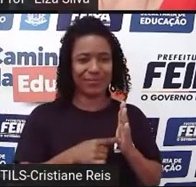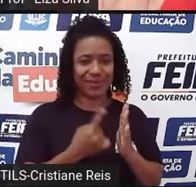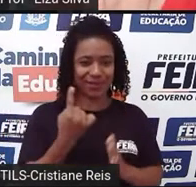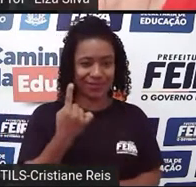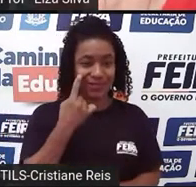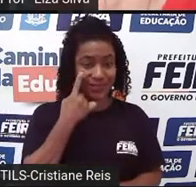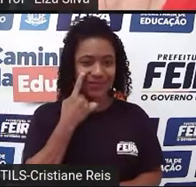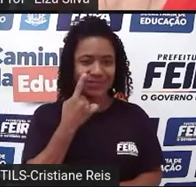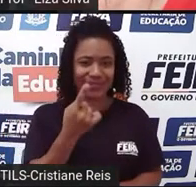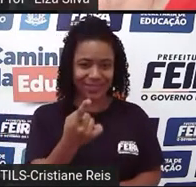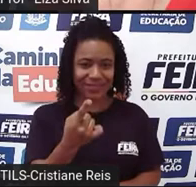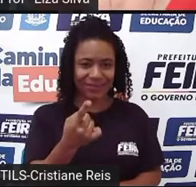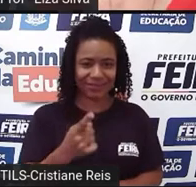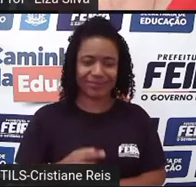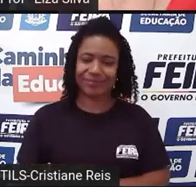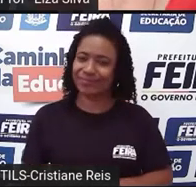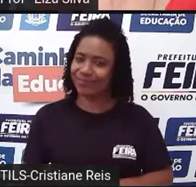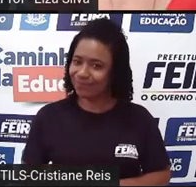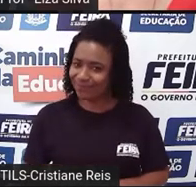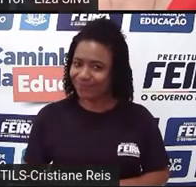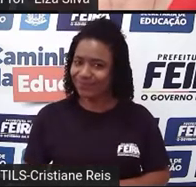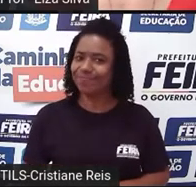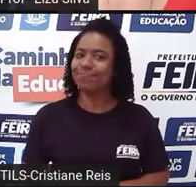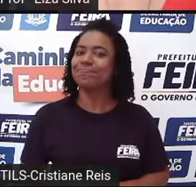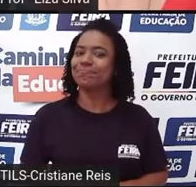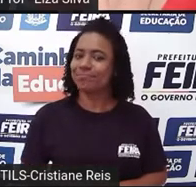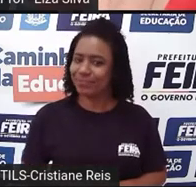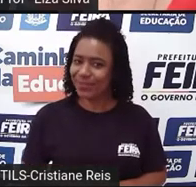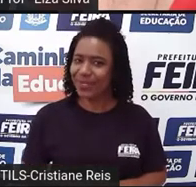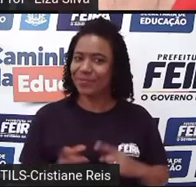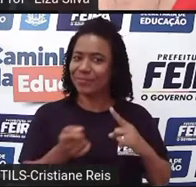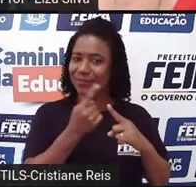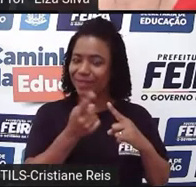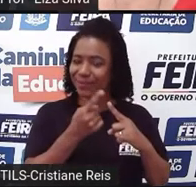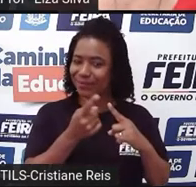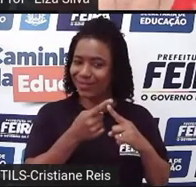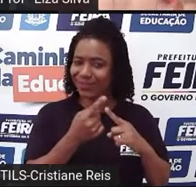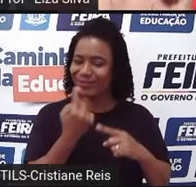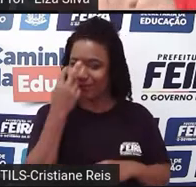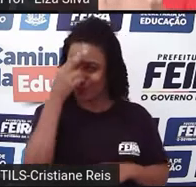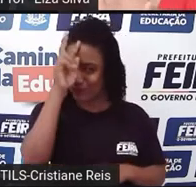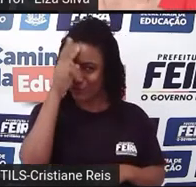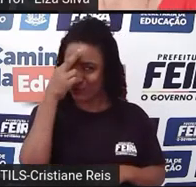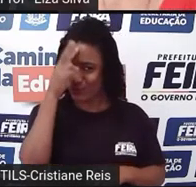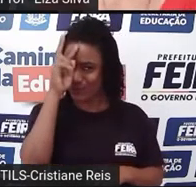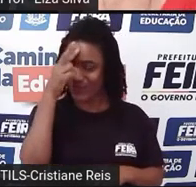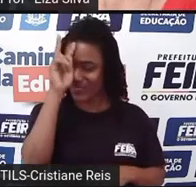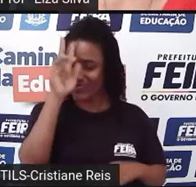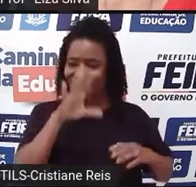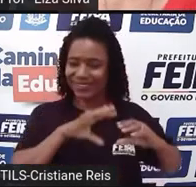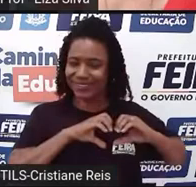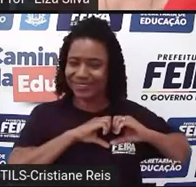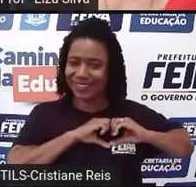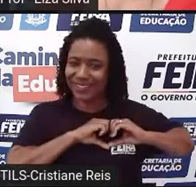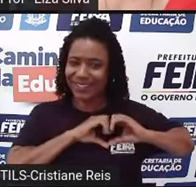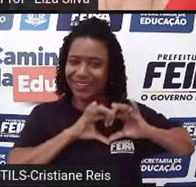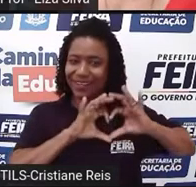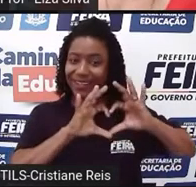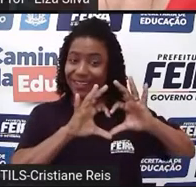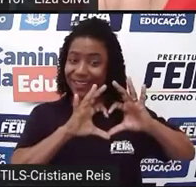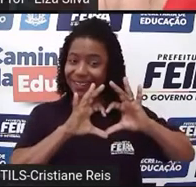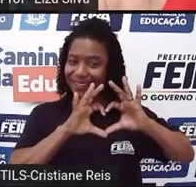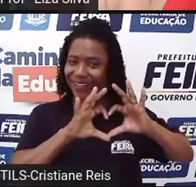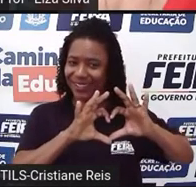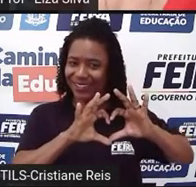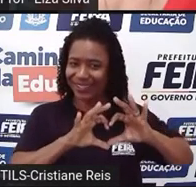Love story. Então, primeira dica, é uma história de amor. Segunda dica, observem aqui esta imagem.